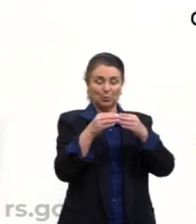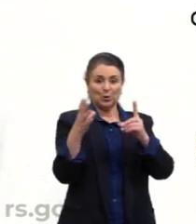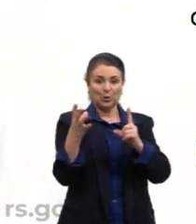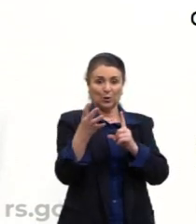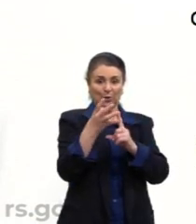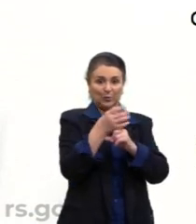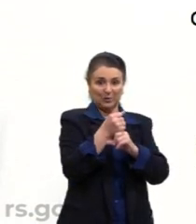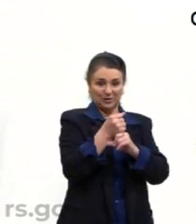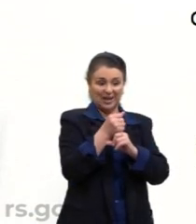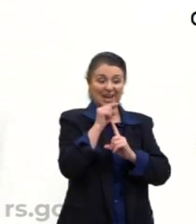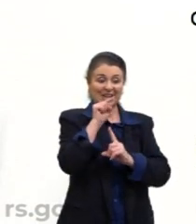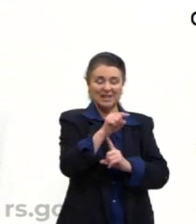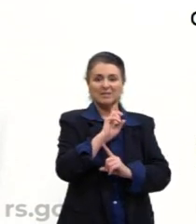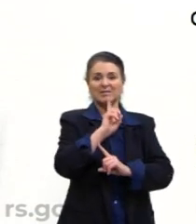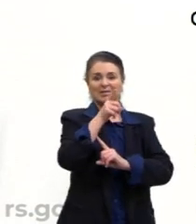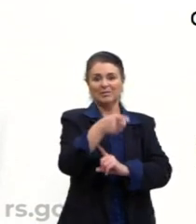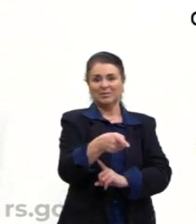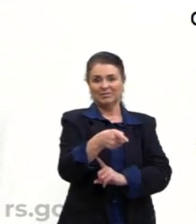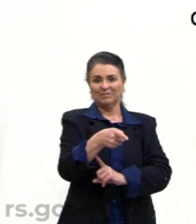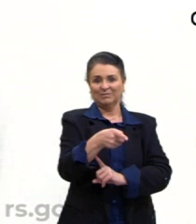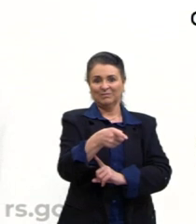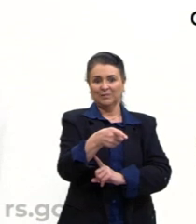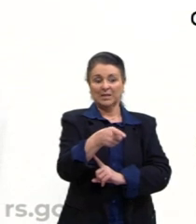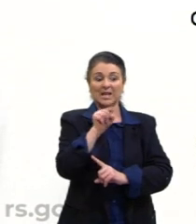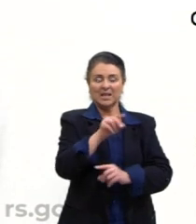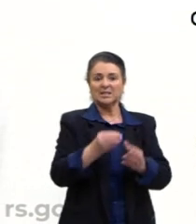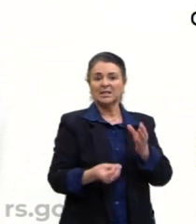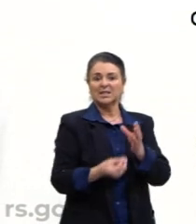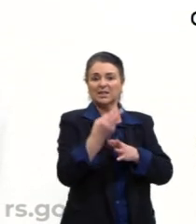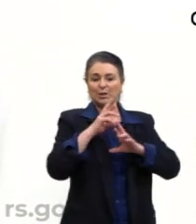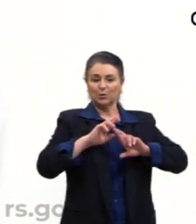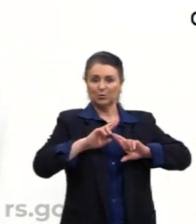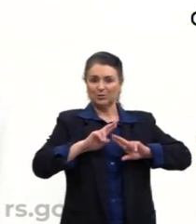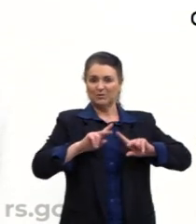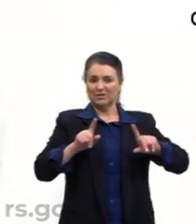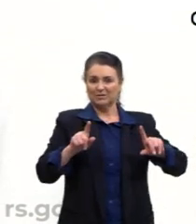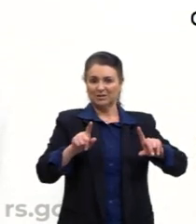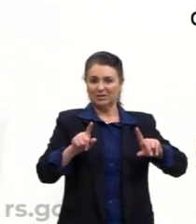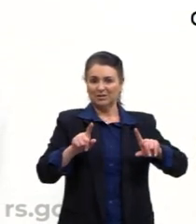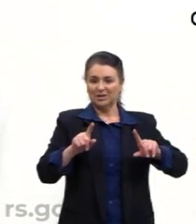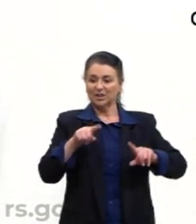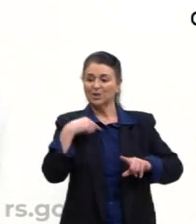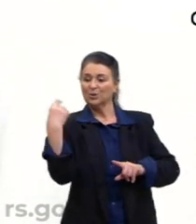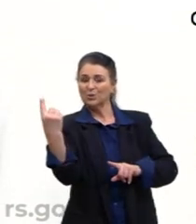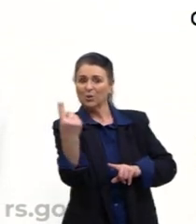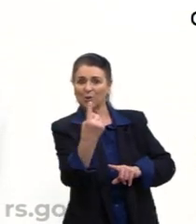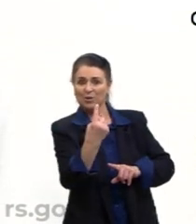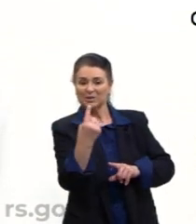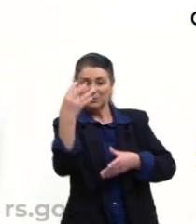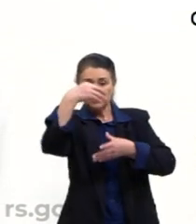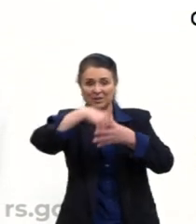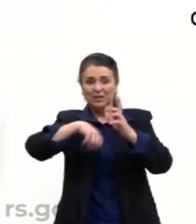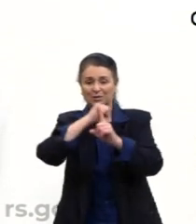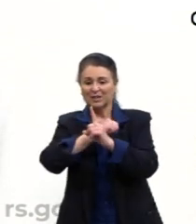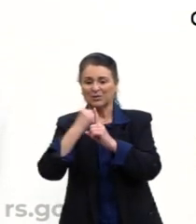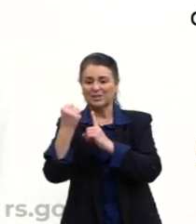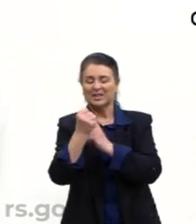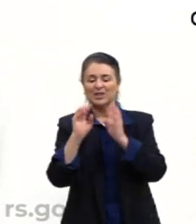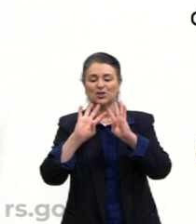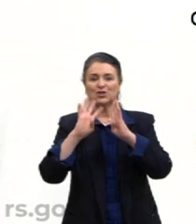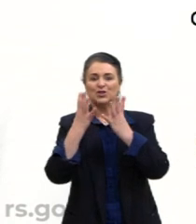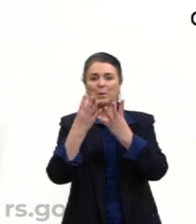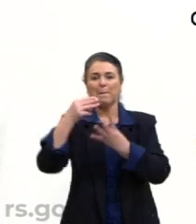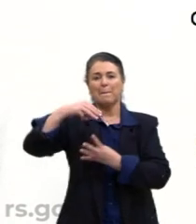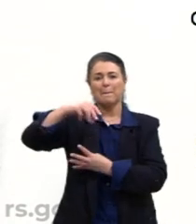criam as suas diferenças, porque nós estamos nessa sociedade de massa, mas nós também precisamos ser